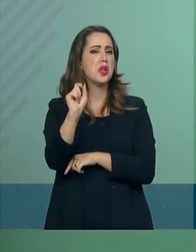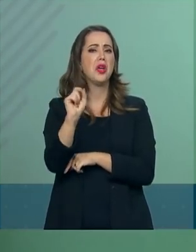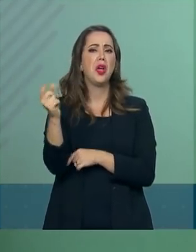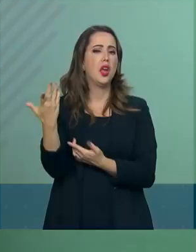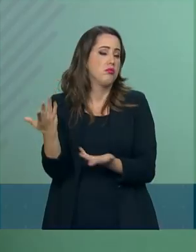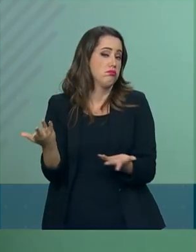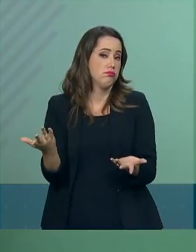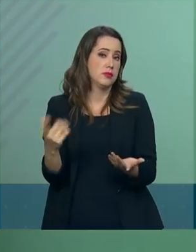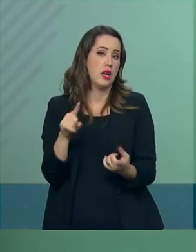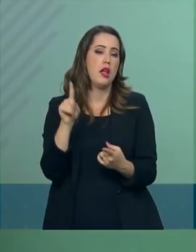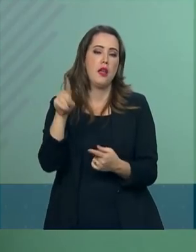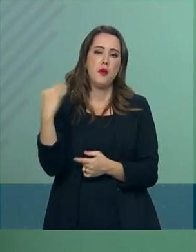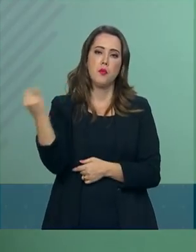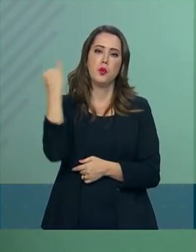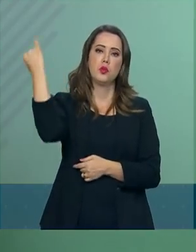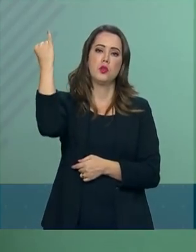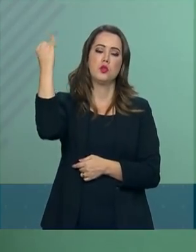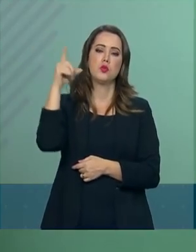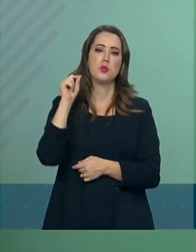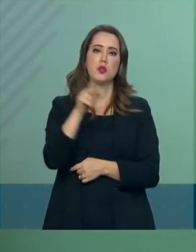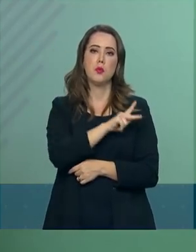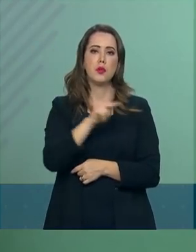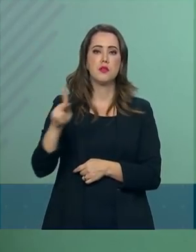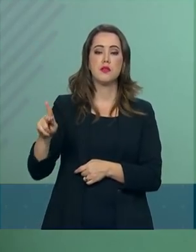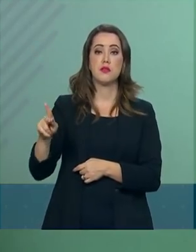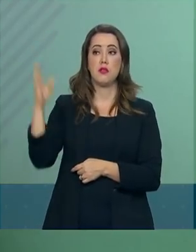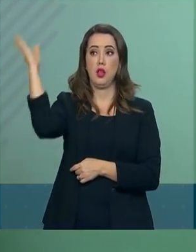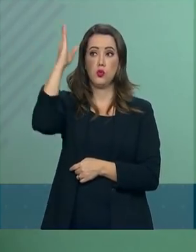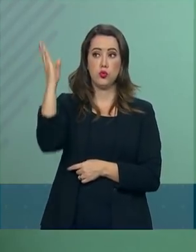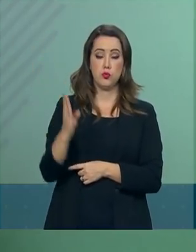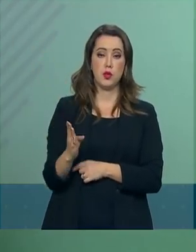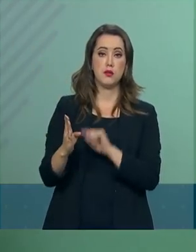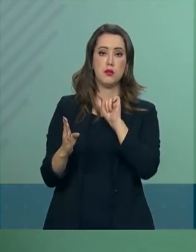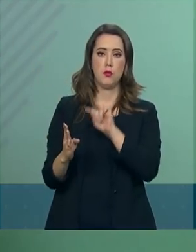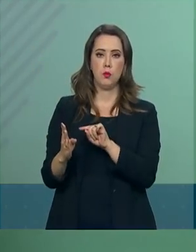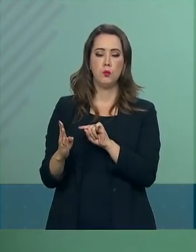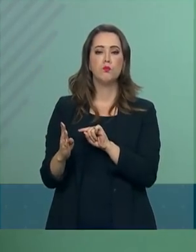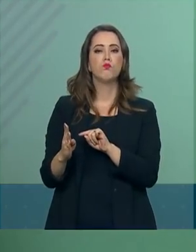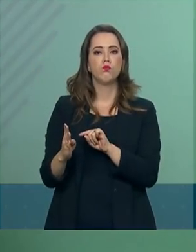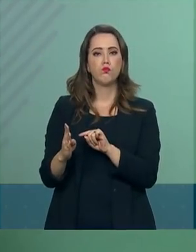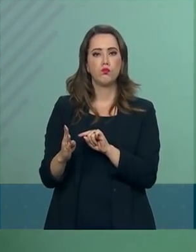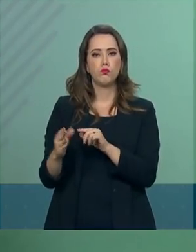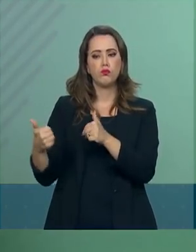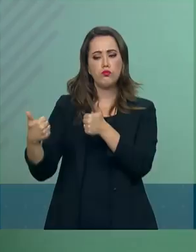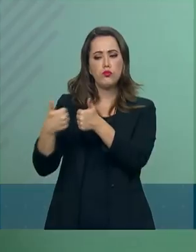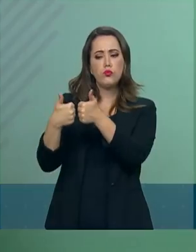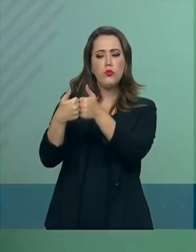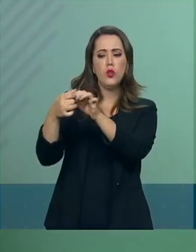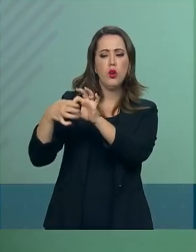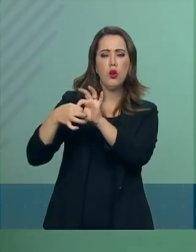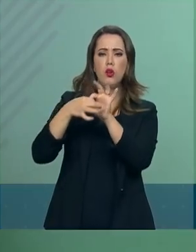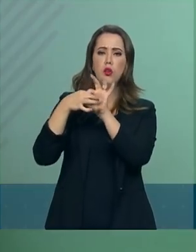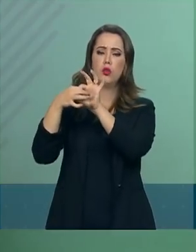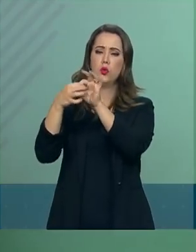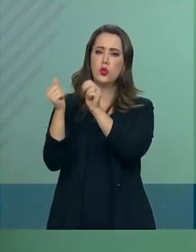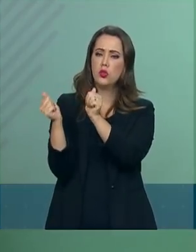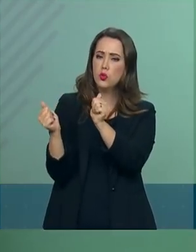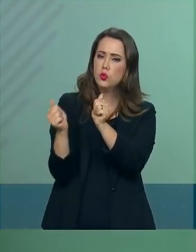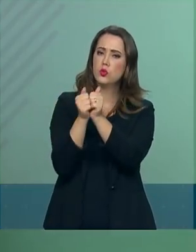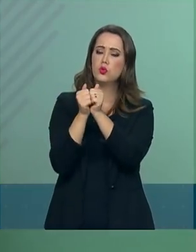extremamente importante para que a presidência da República se aproxegue, se chegue junto